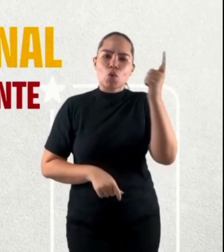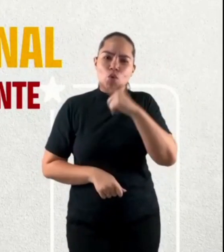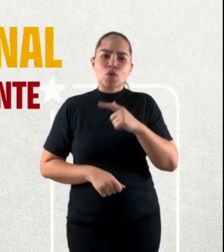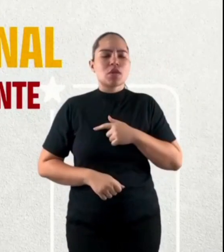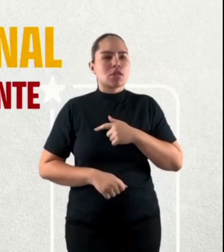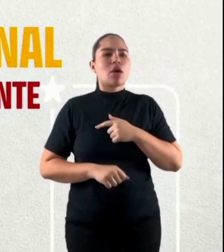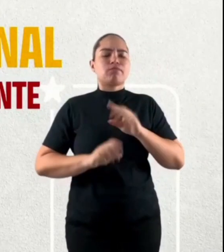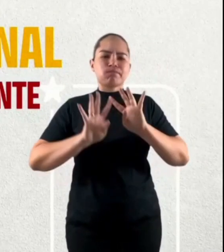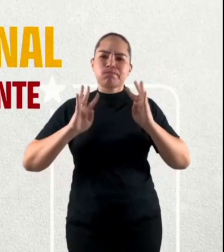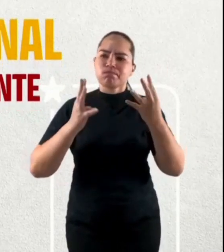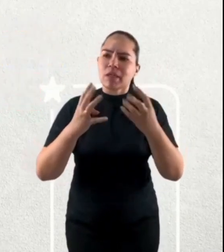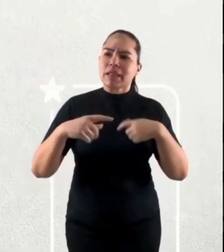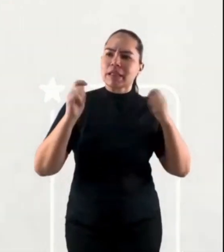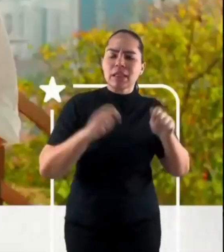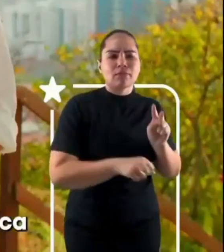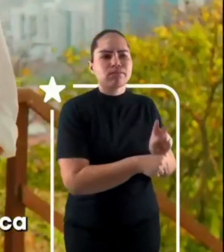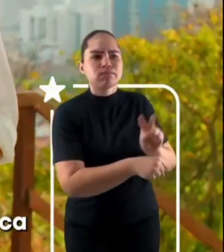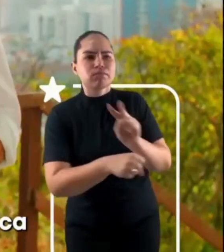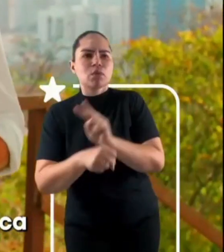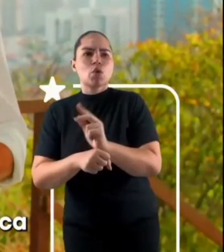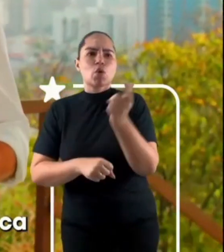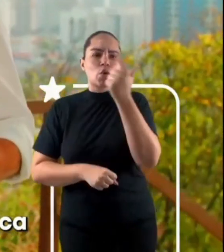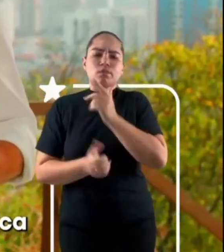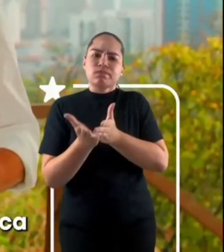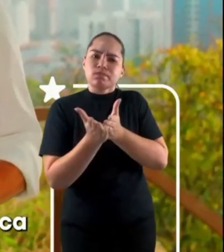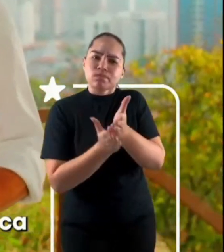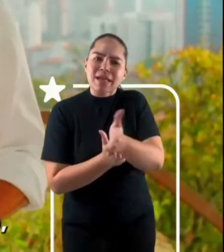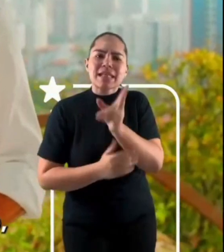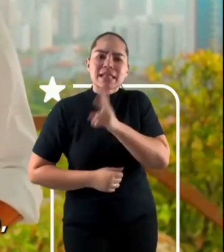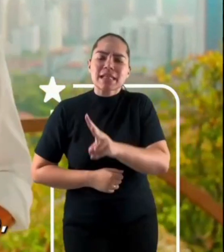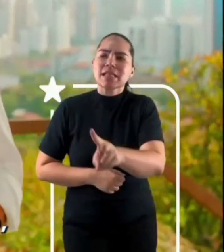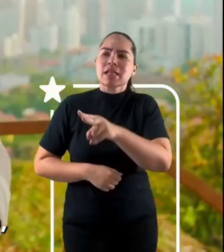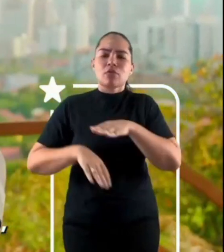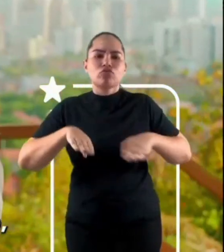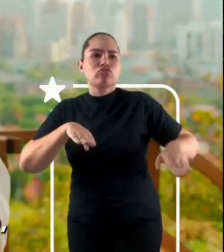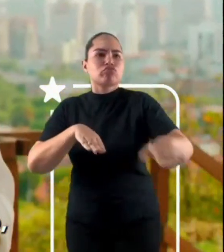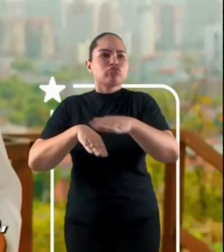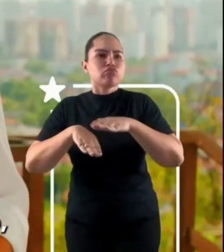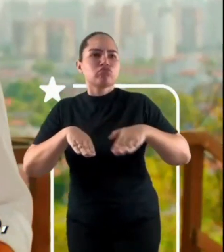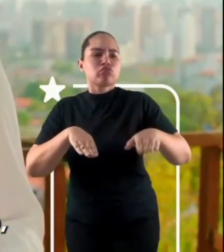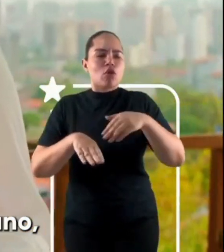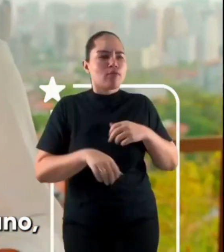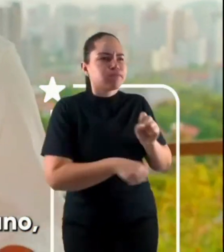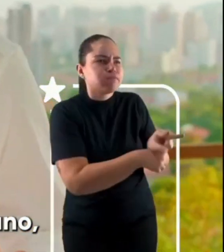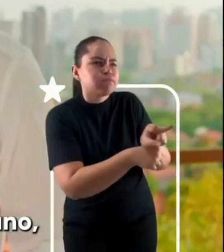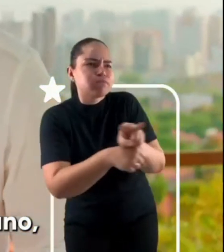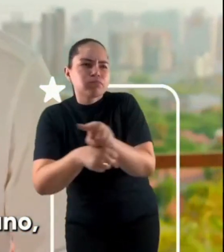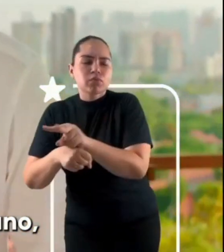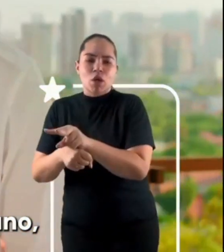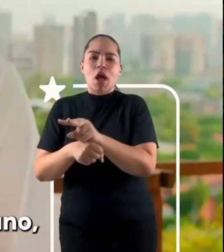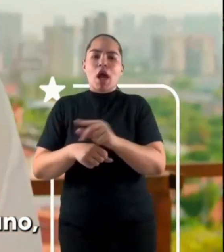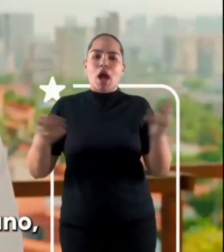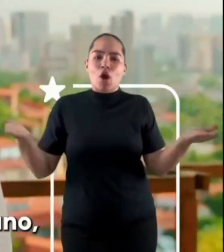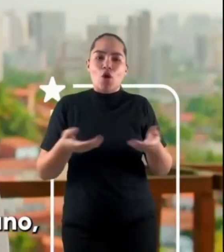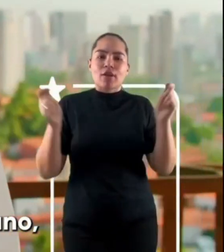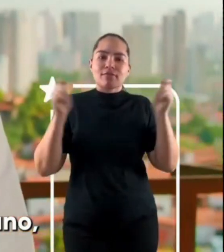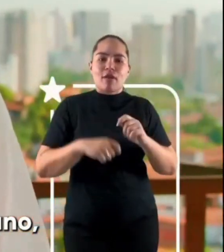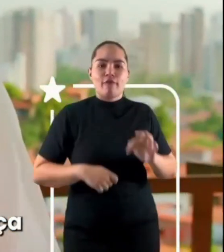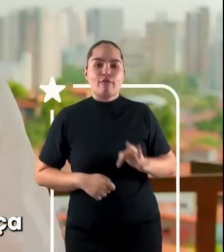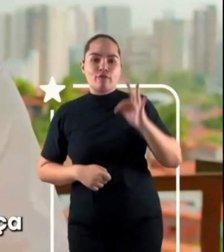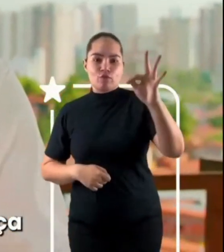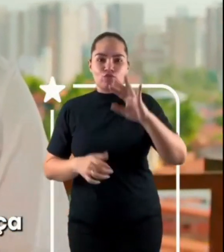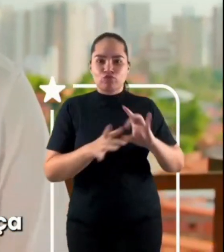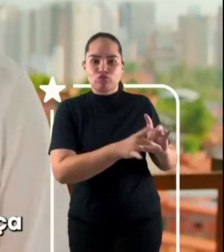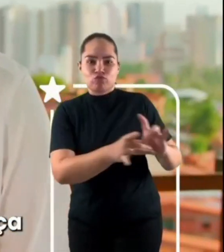ronda permanente nos bairros. Temos a oportunidade histórica de construir um novo futuro. Porque eu, Lula, Camilo e